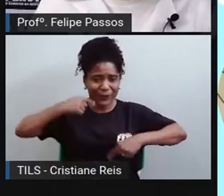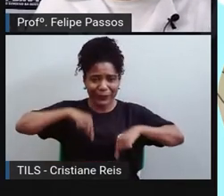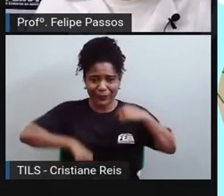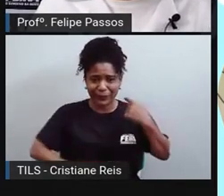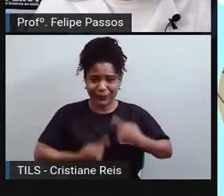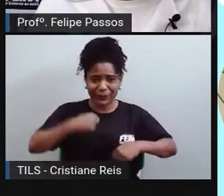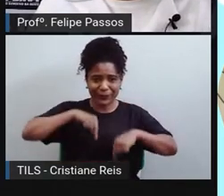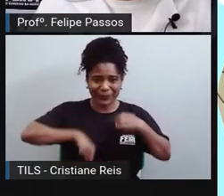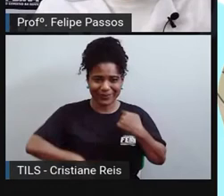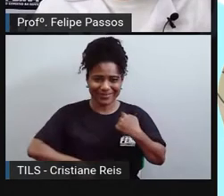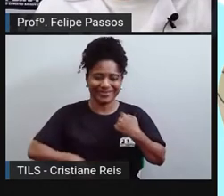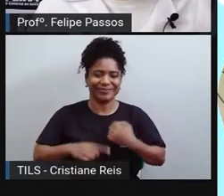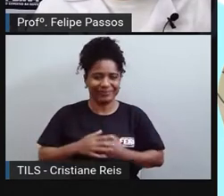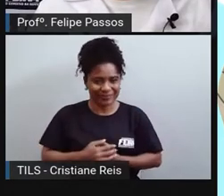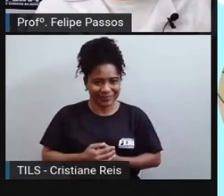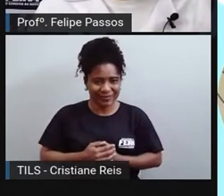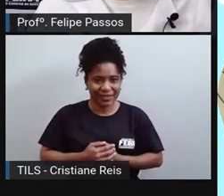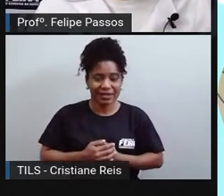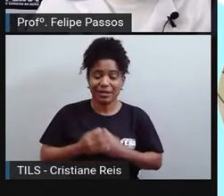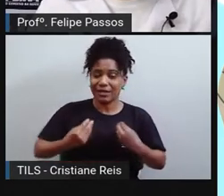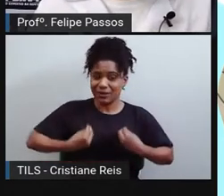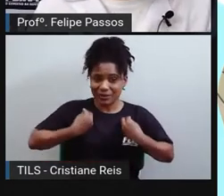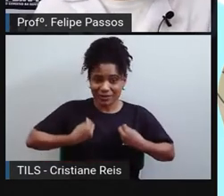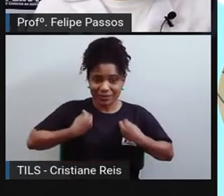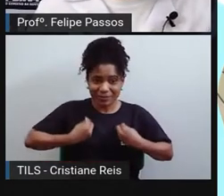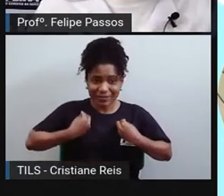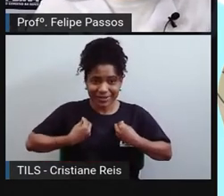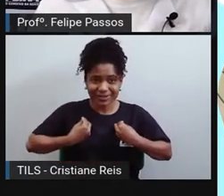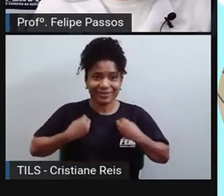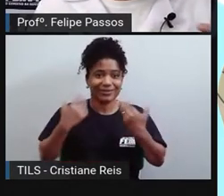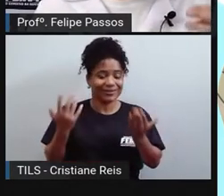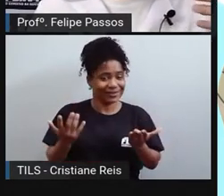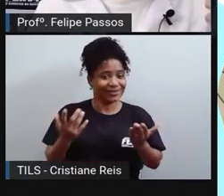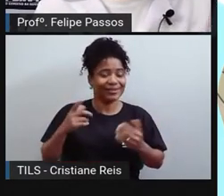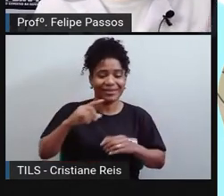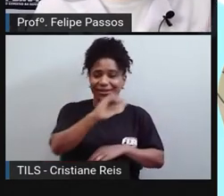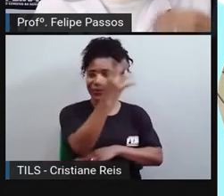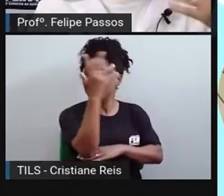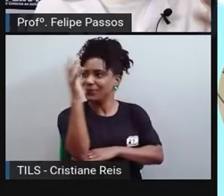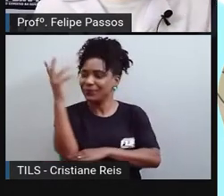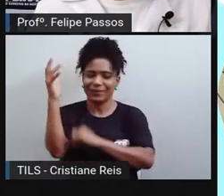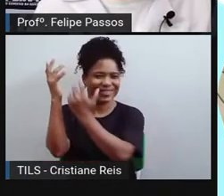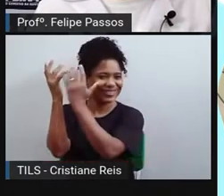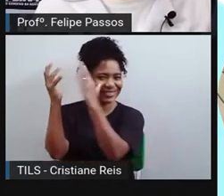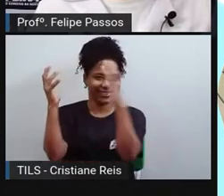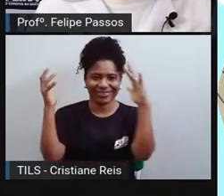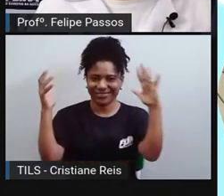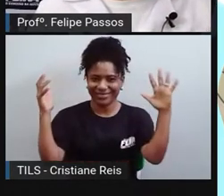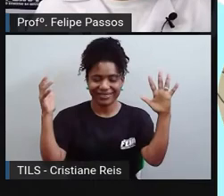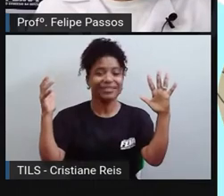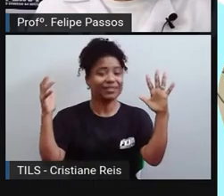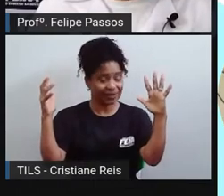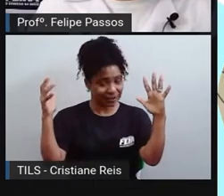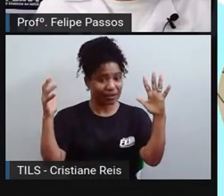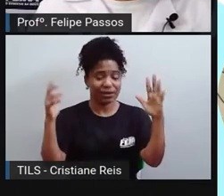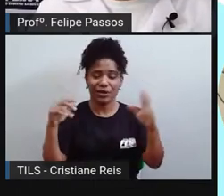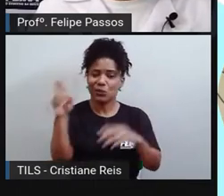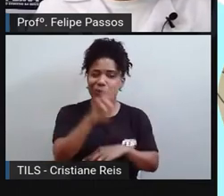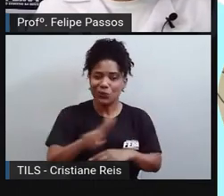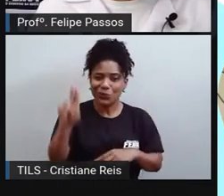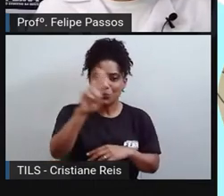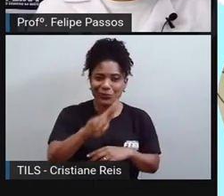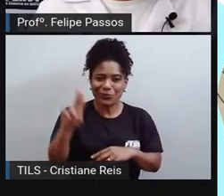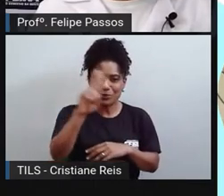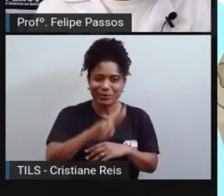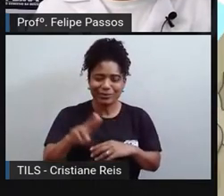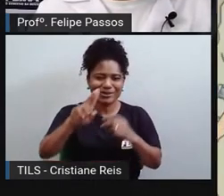Então, o ser humano, ele aprendeu a pegar elementos da natureza e usar esses elementos como ferramentas, inclusive as